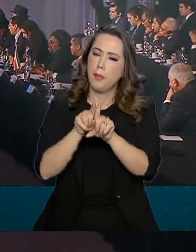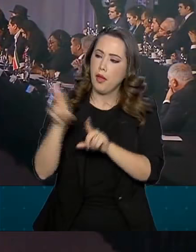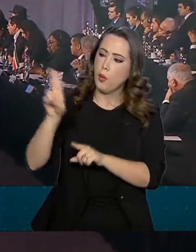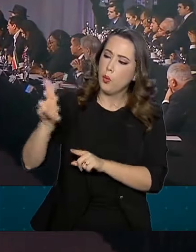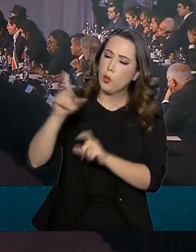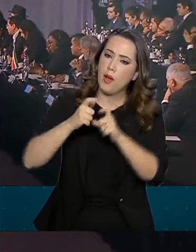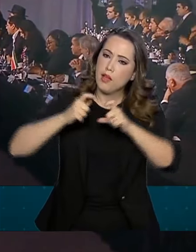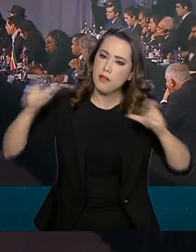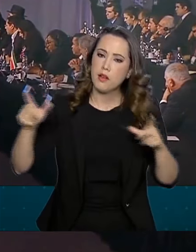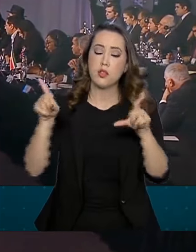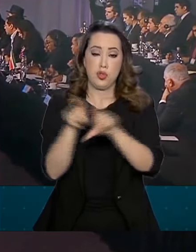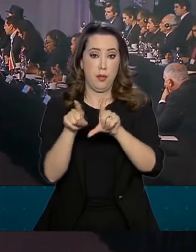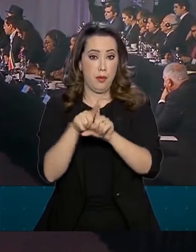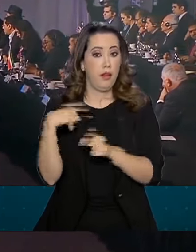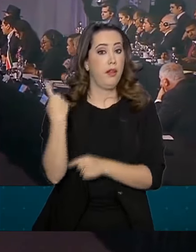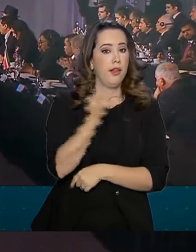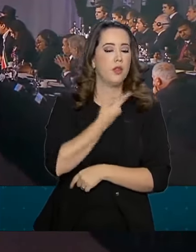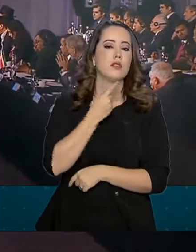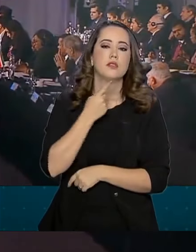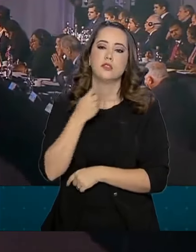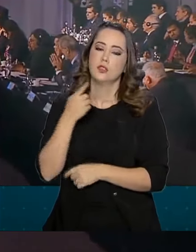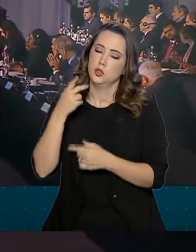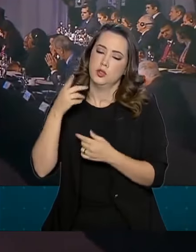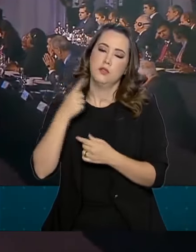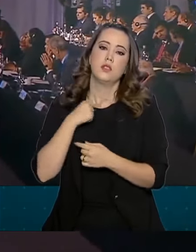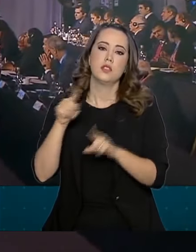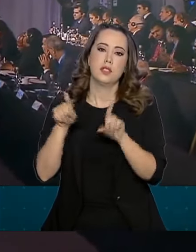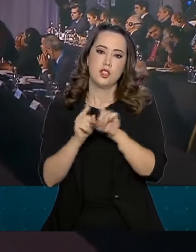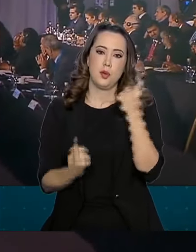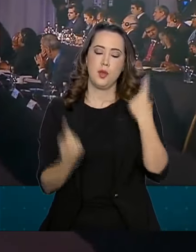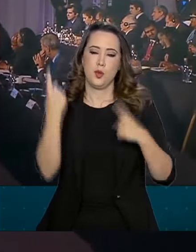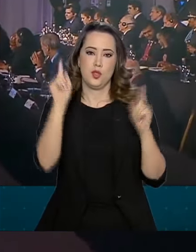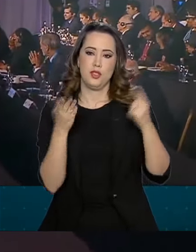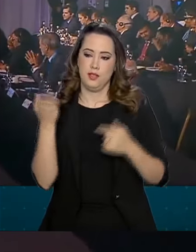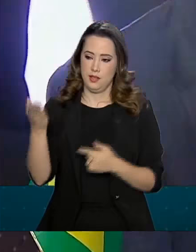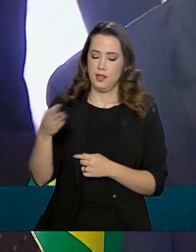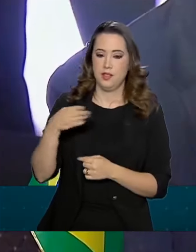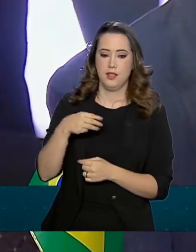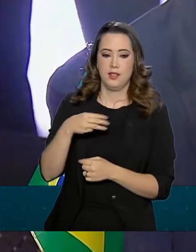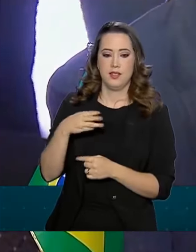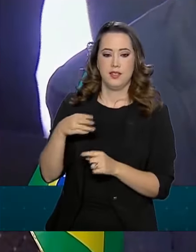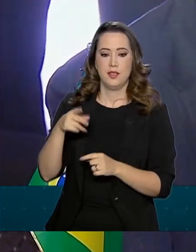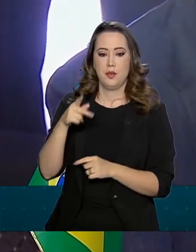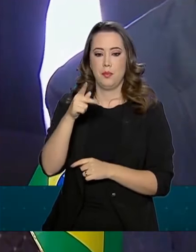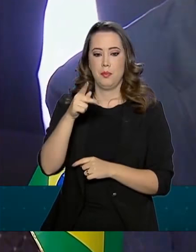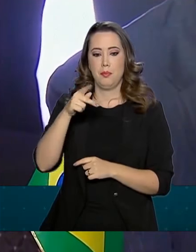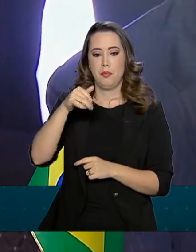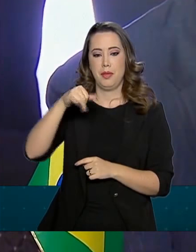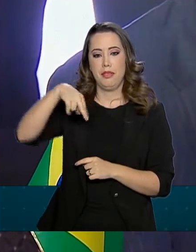É a nossa vocação e, principalmente, o Chile de Pineira aqui, que... Cadê o Pineira?